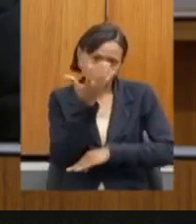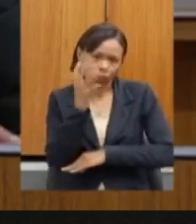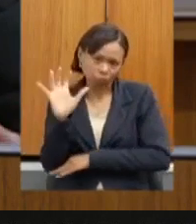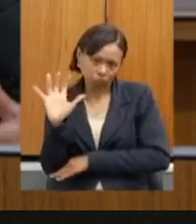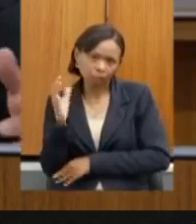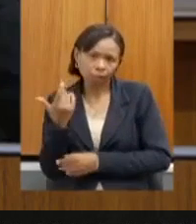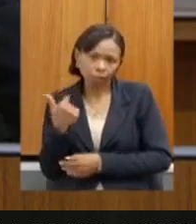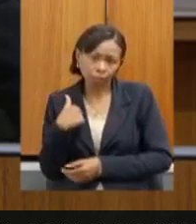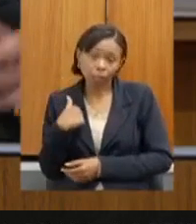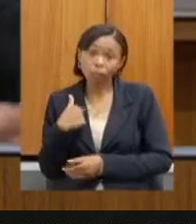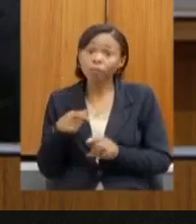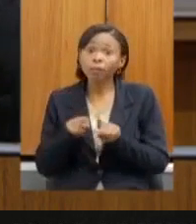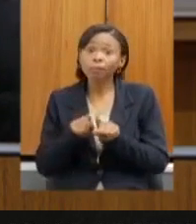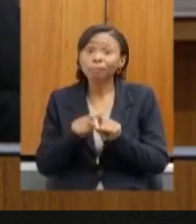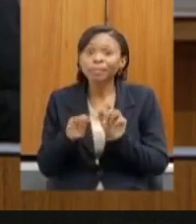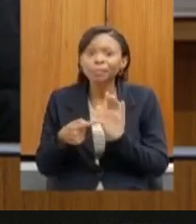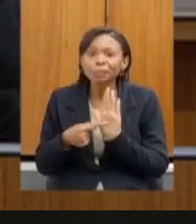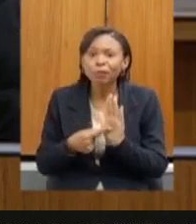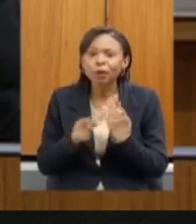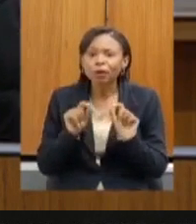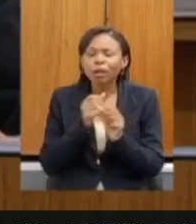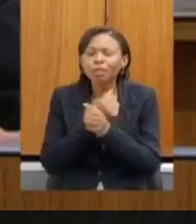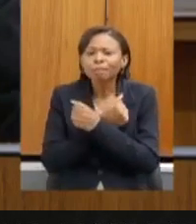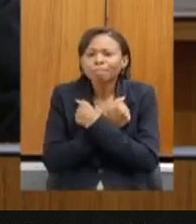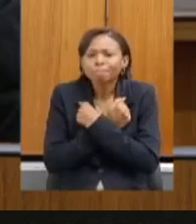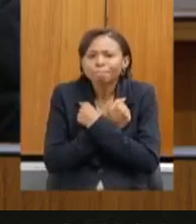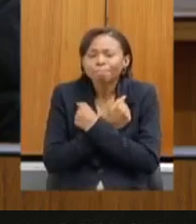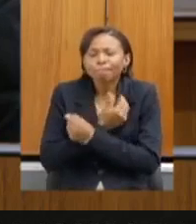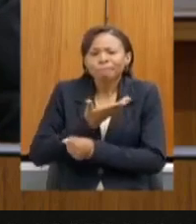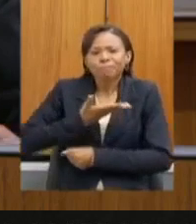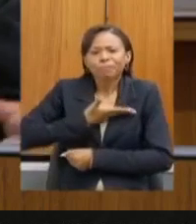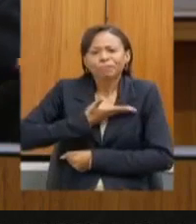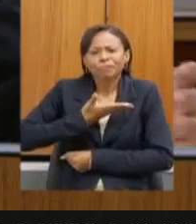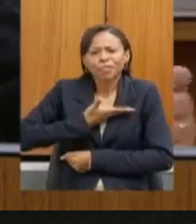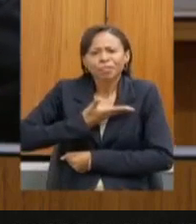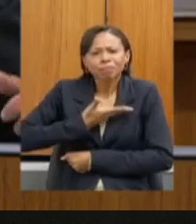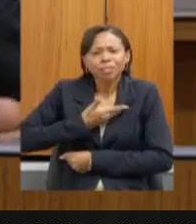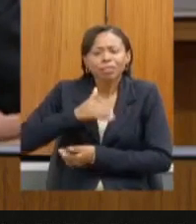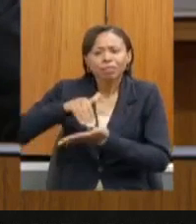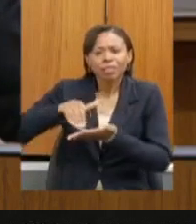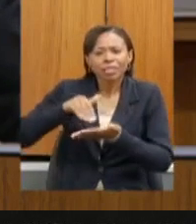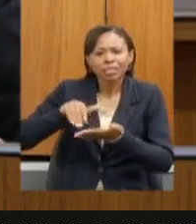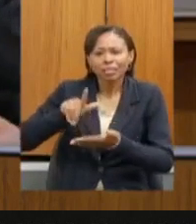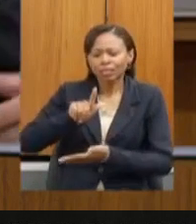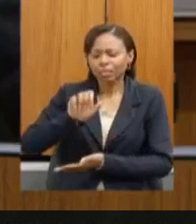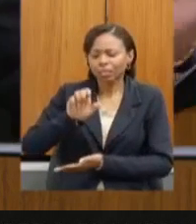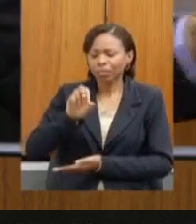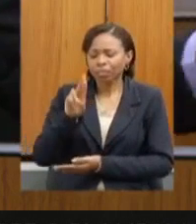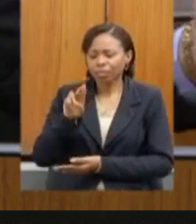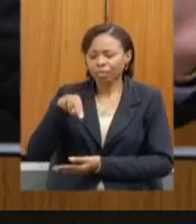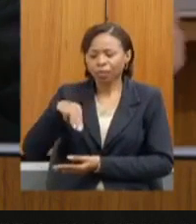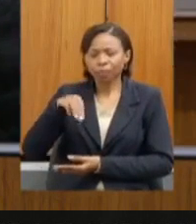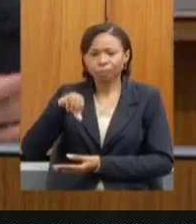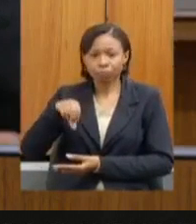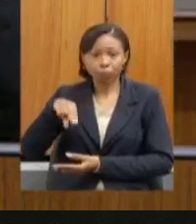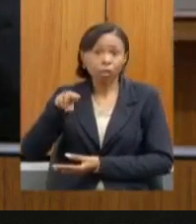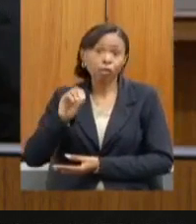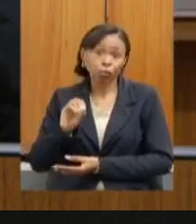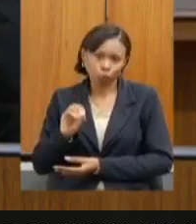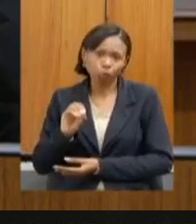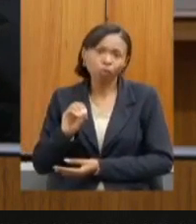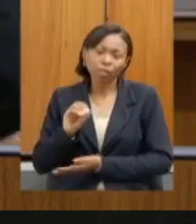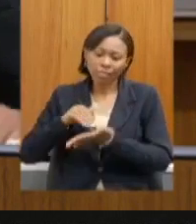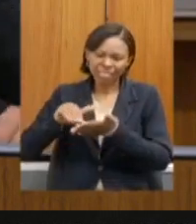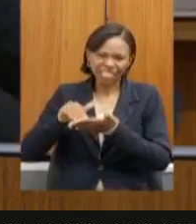onde eu quero deixar registrado também um grande abraço para um grande amigo e companheiro, nosso secretário Germano, que foi secretário aí até